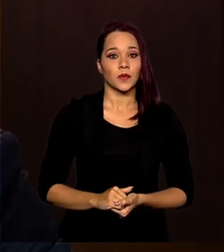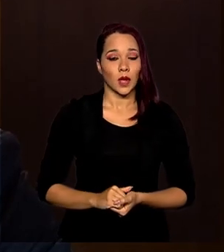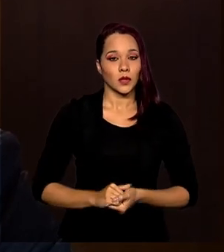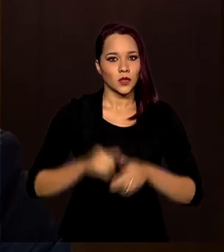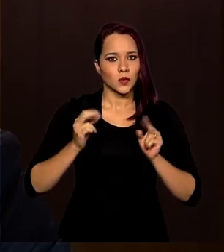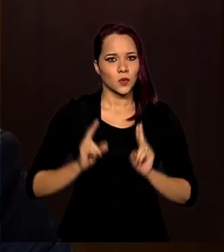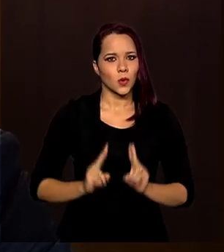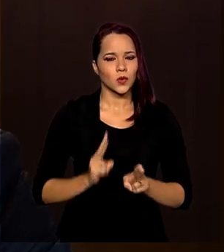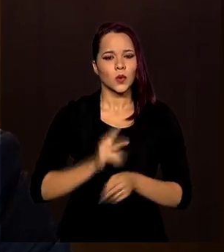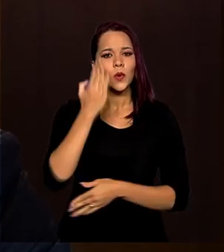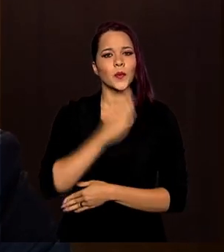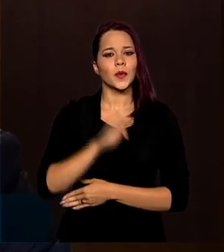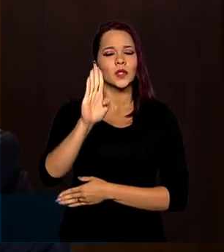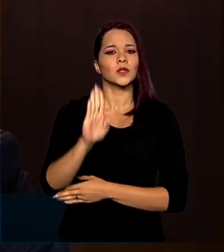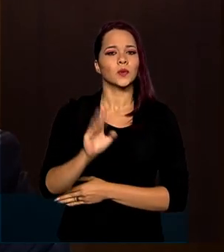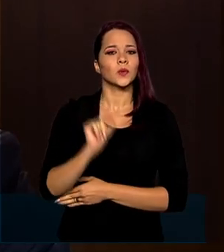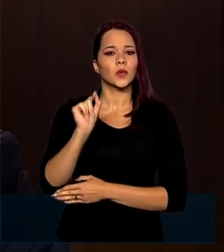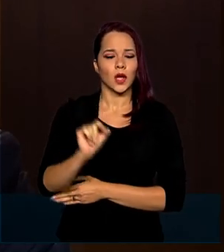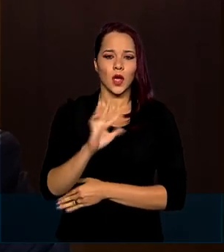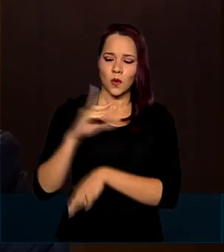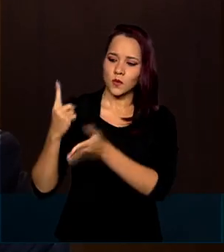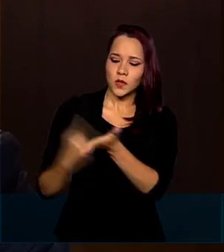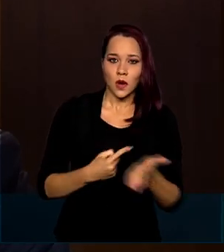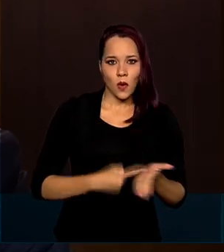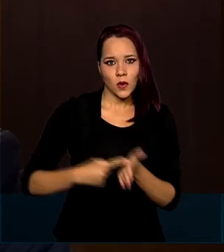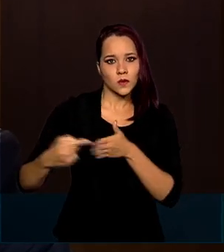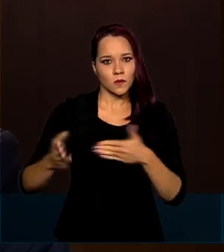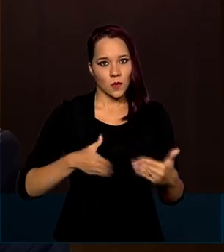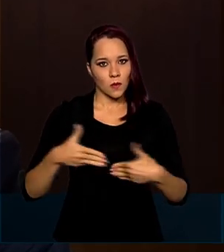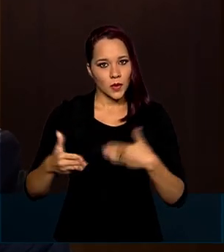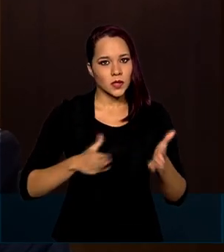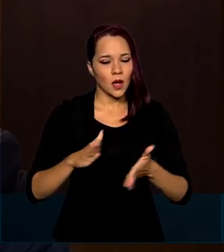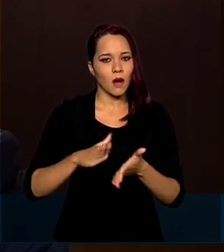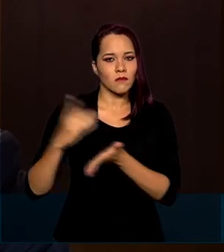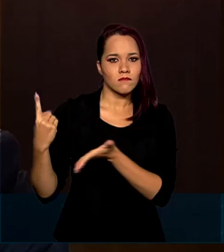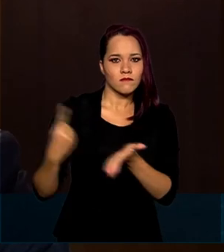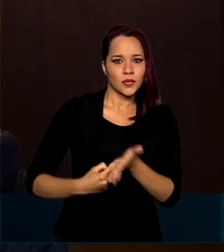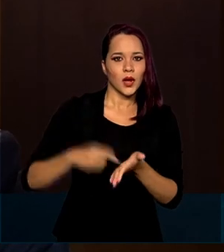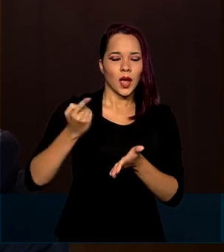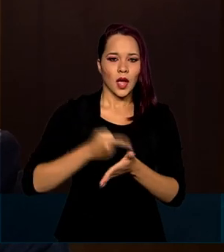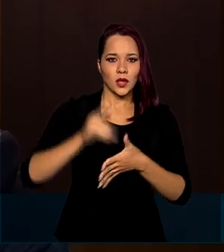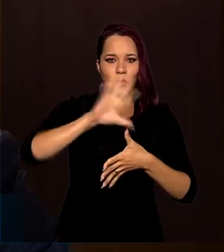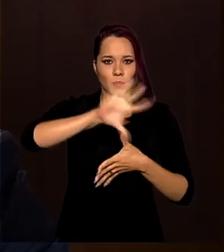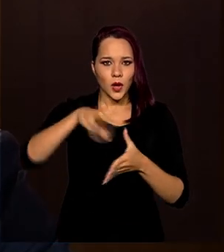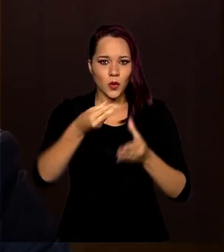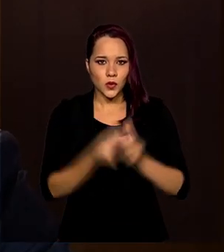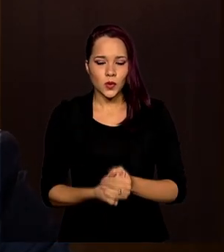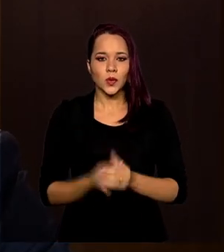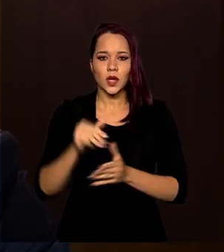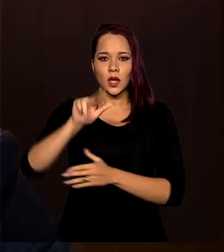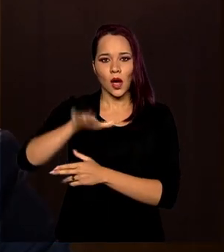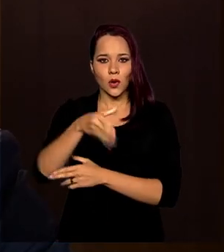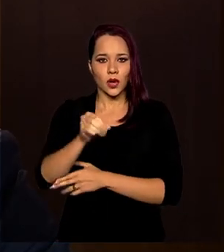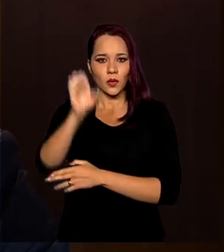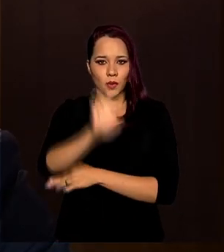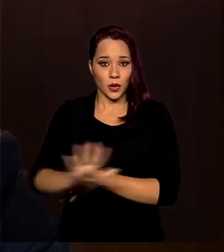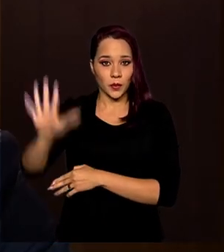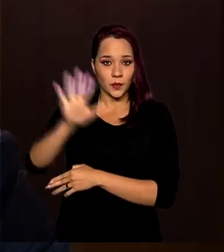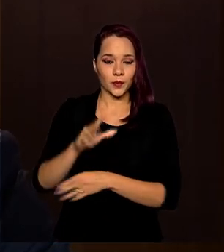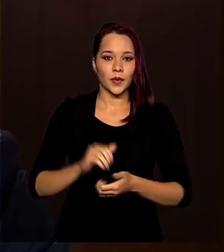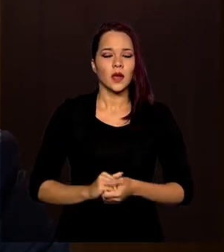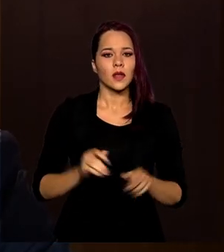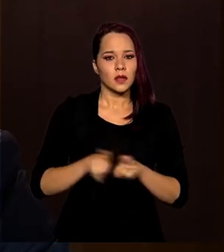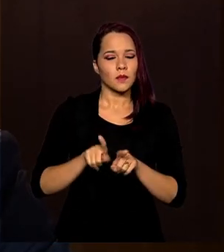comprometidos com a conclusão dos acordos comerciais firmados entre o Mercosul e a União Europeia e com a